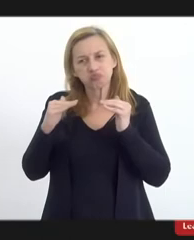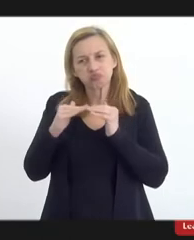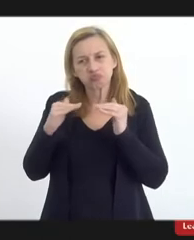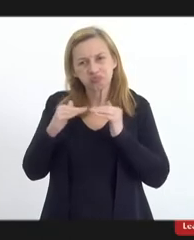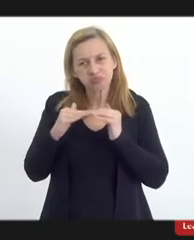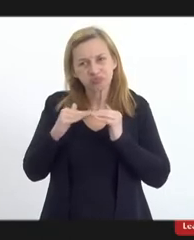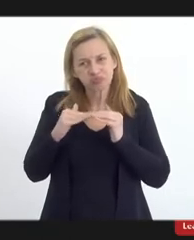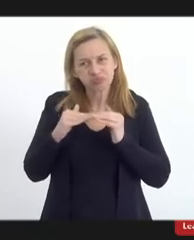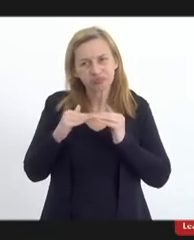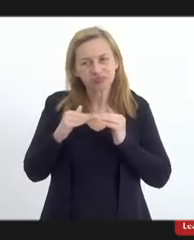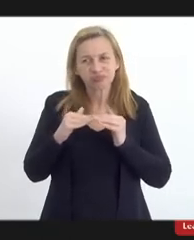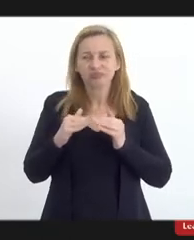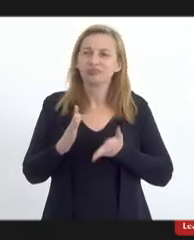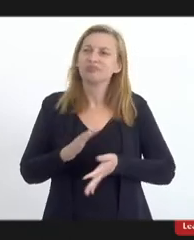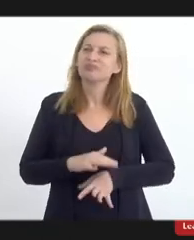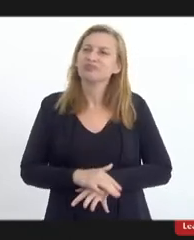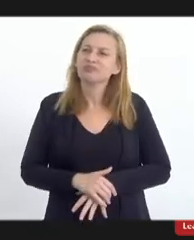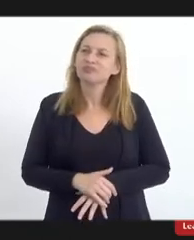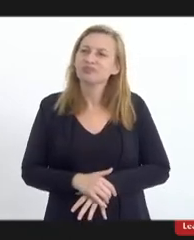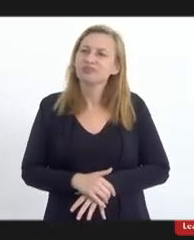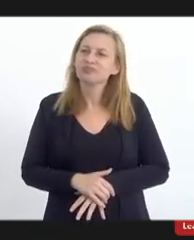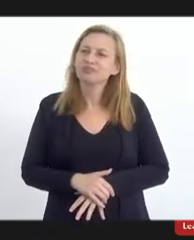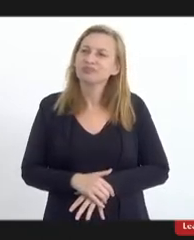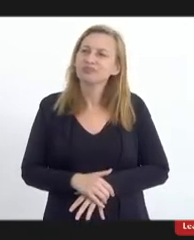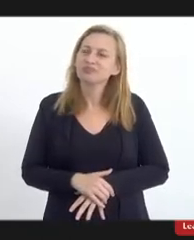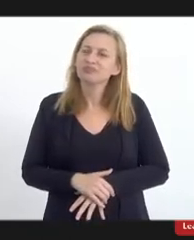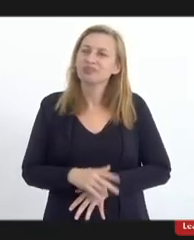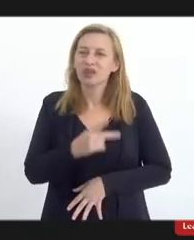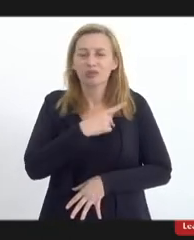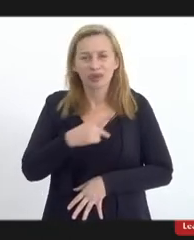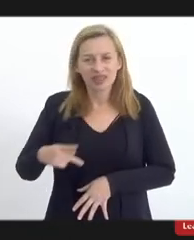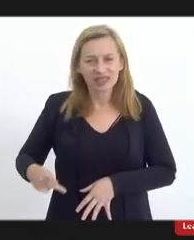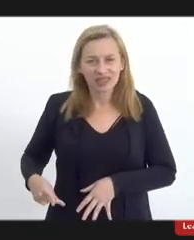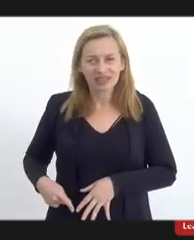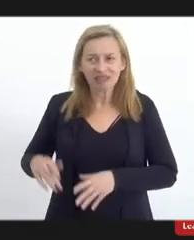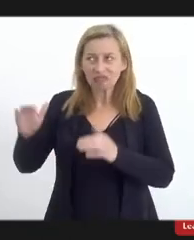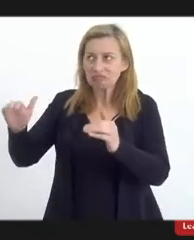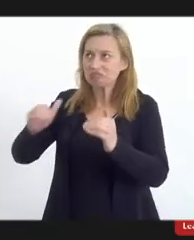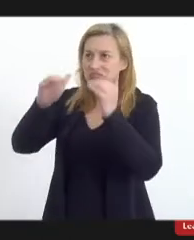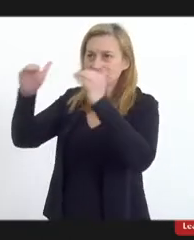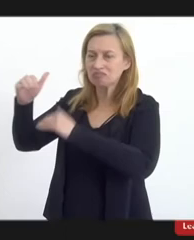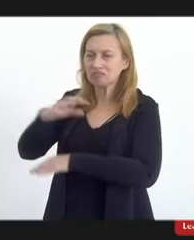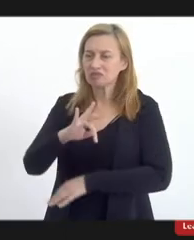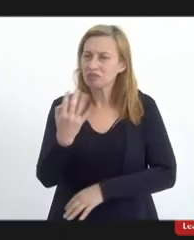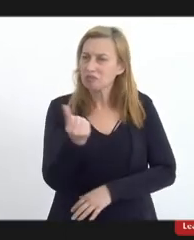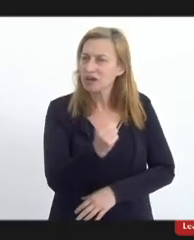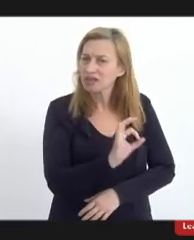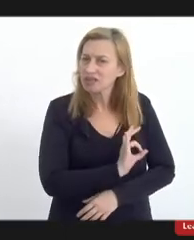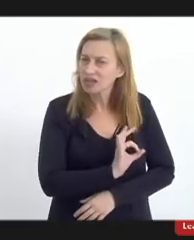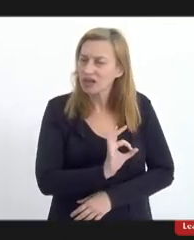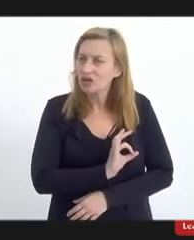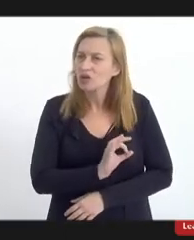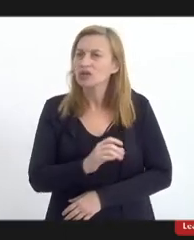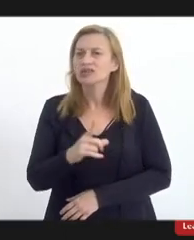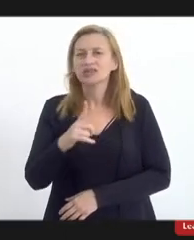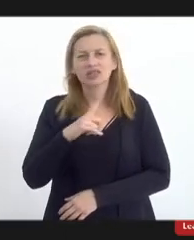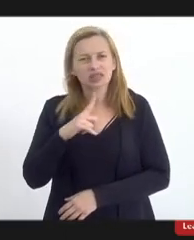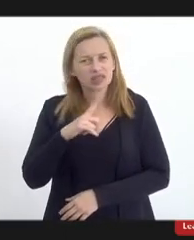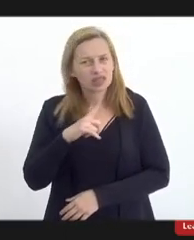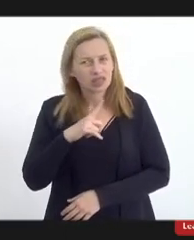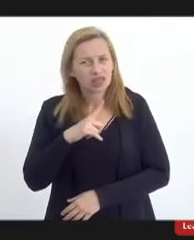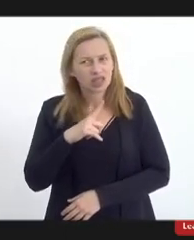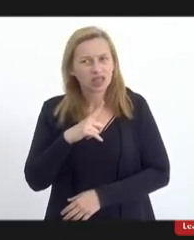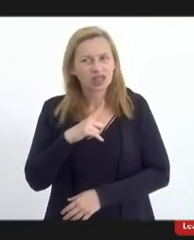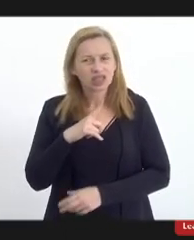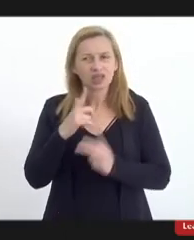a nossa eminente presidente Marta Rocha de que tem também ali uma clivagem